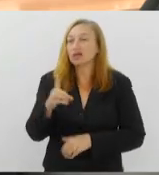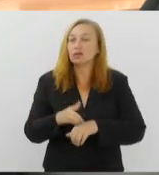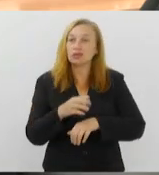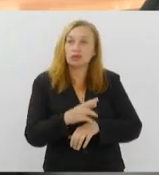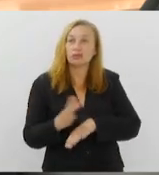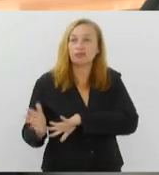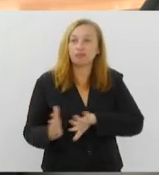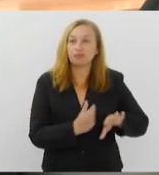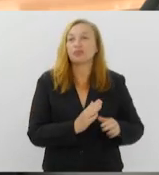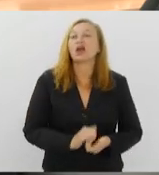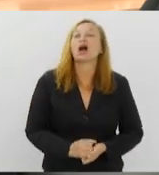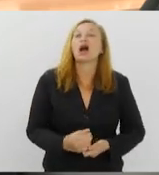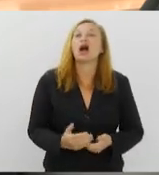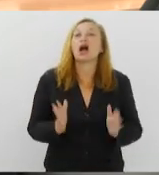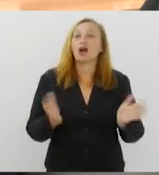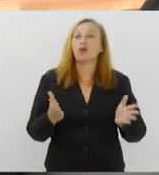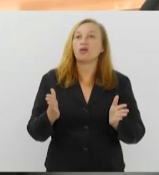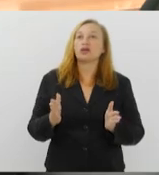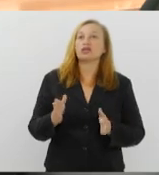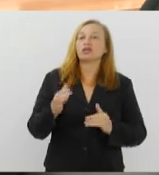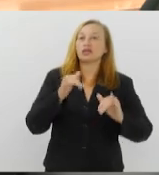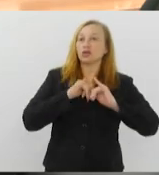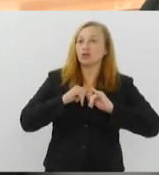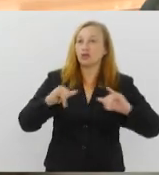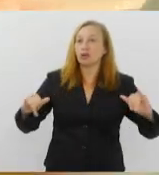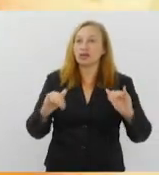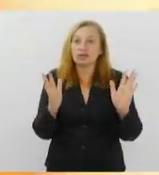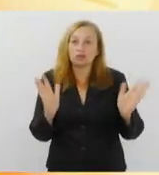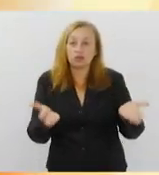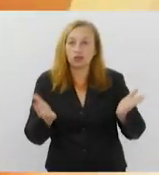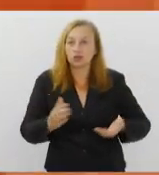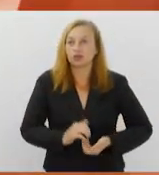também. Vamos ao nosso giro de notícias de hoje.